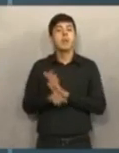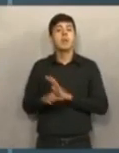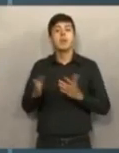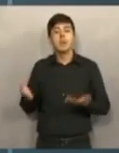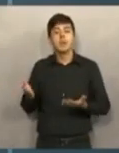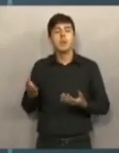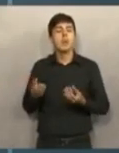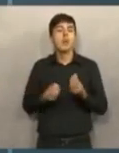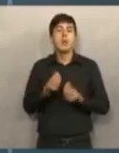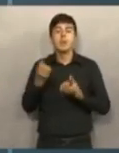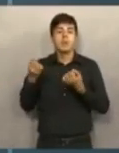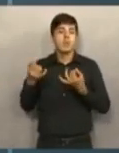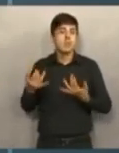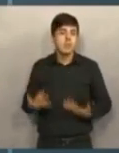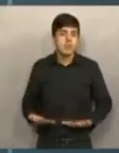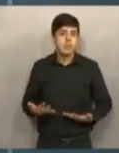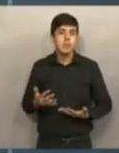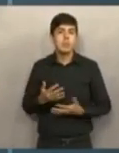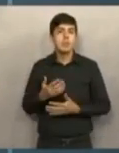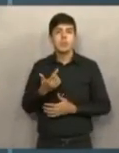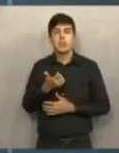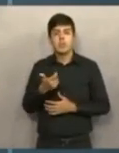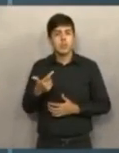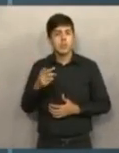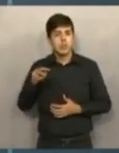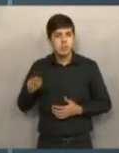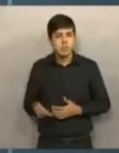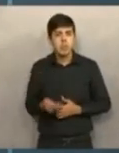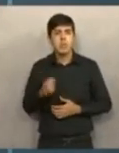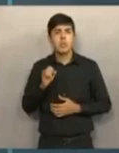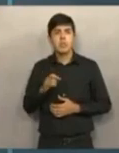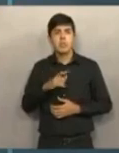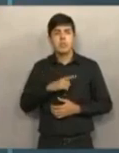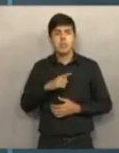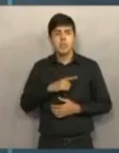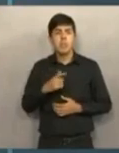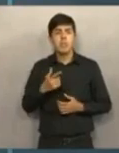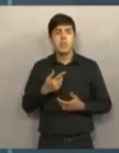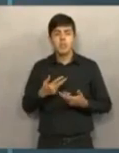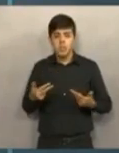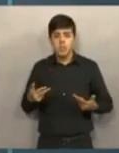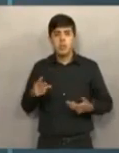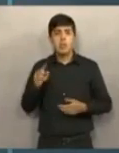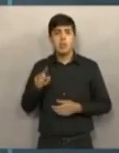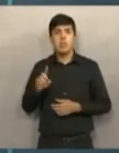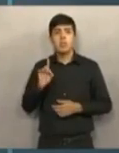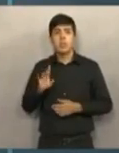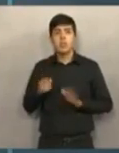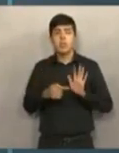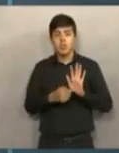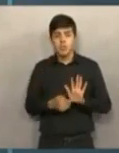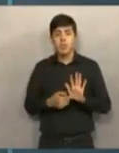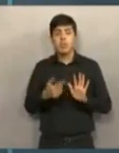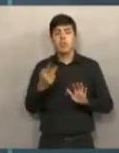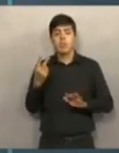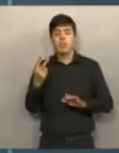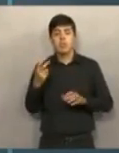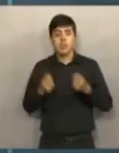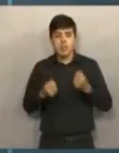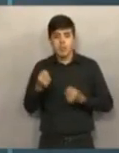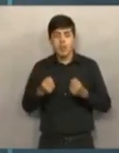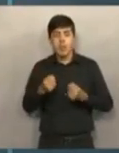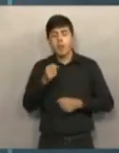senhora, como que se explica esse 12 milhões de reais, se tem alguma coisa a ver com a senhora só ter declarado dois carros velhos